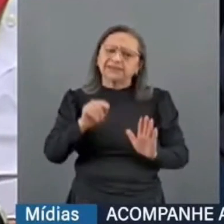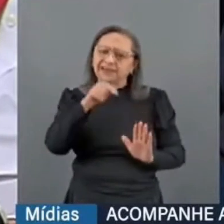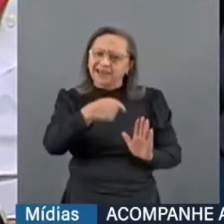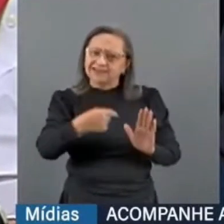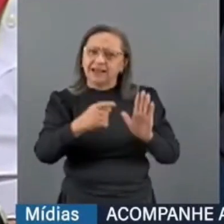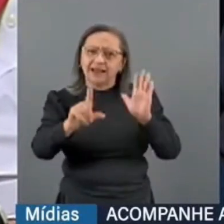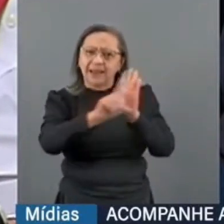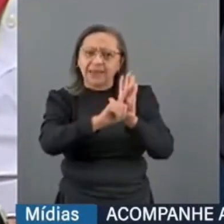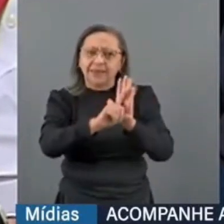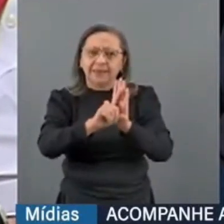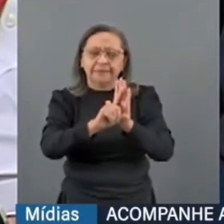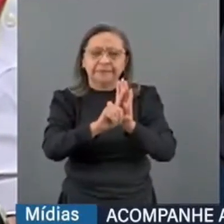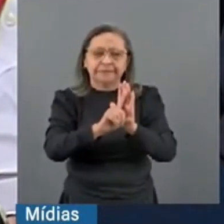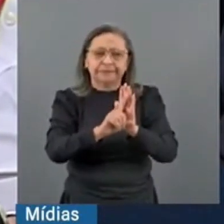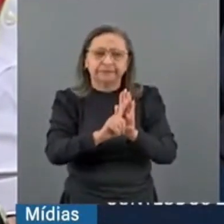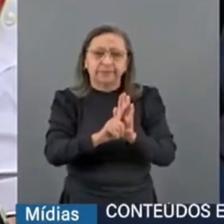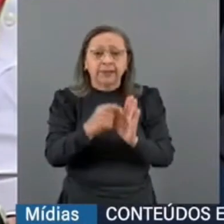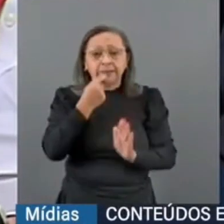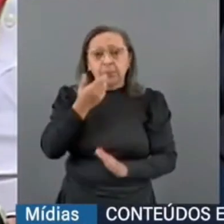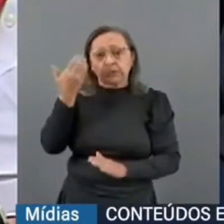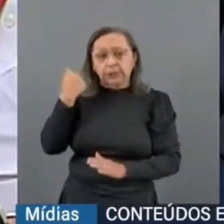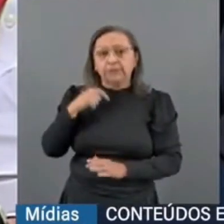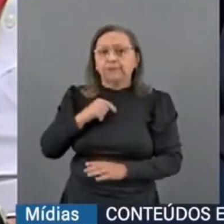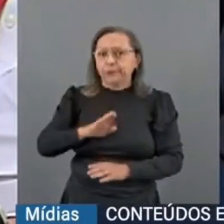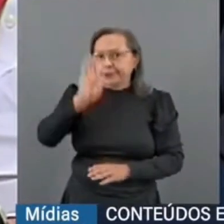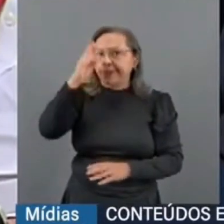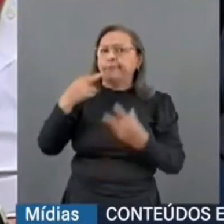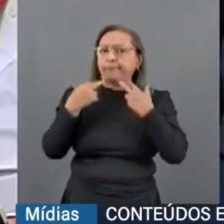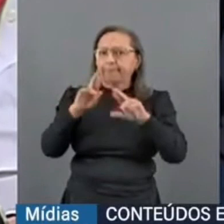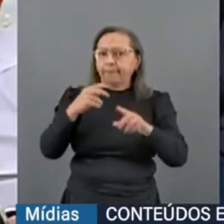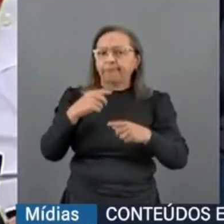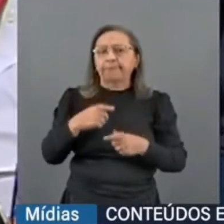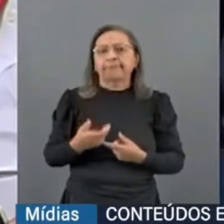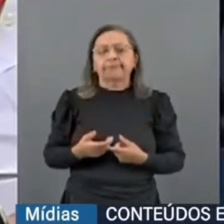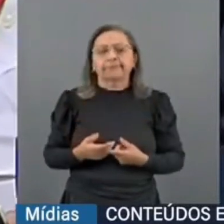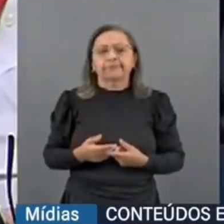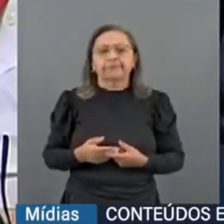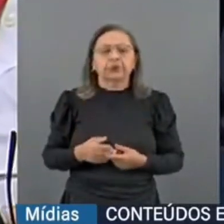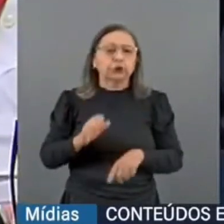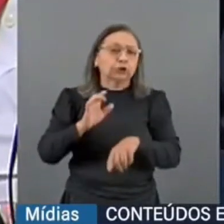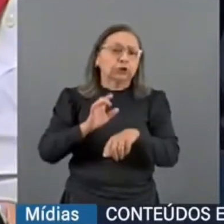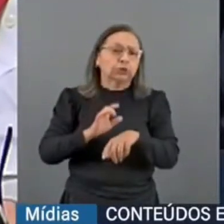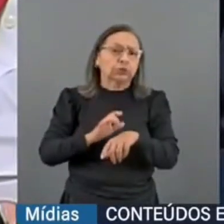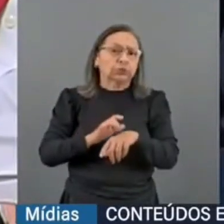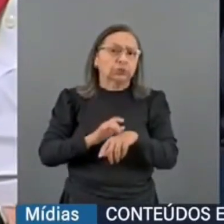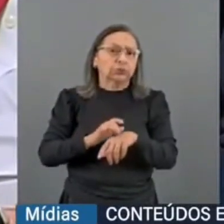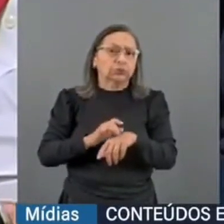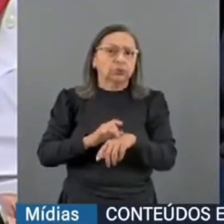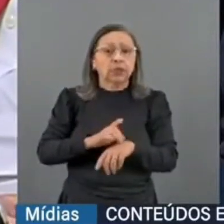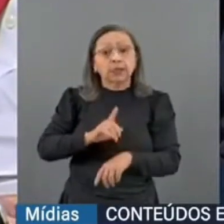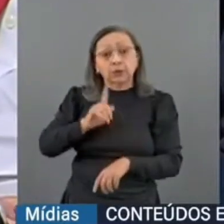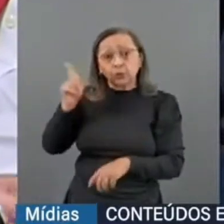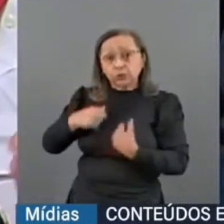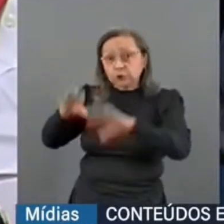foi recentemente questionada perante o Supremo